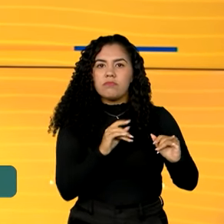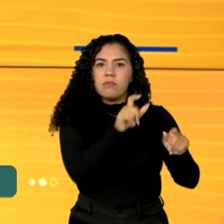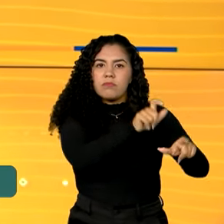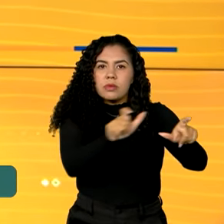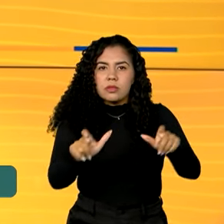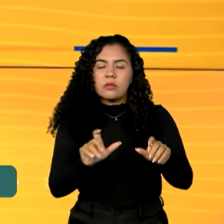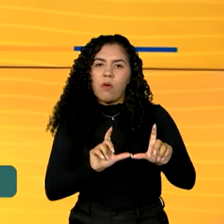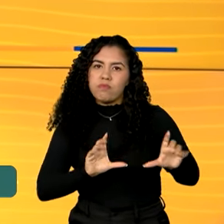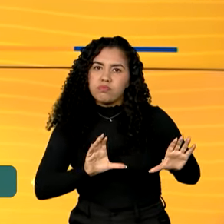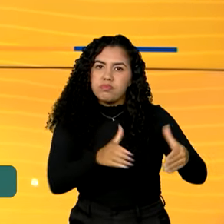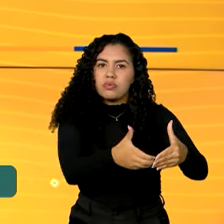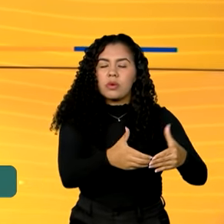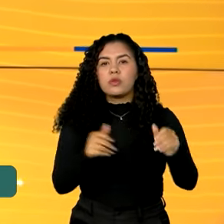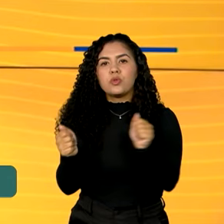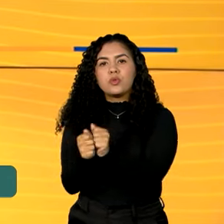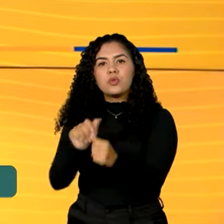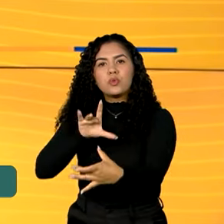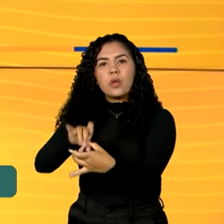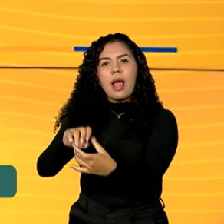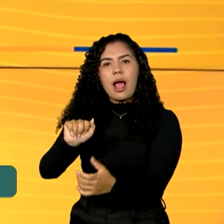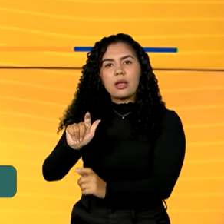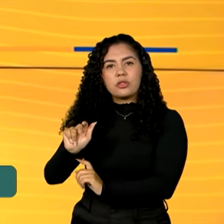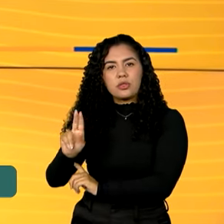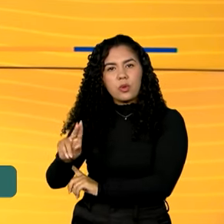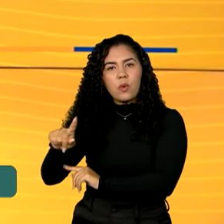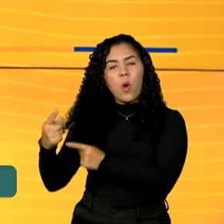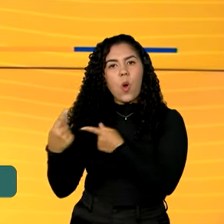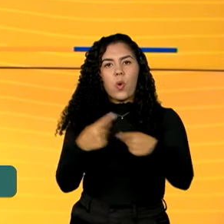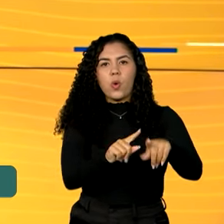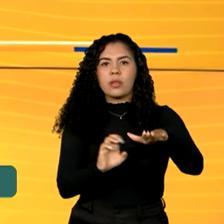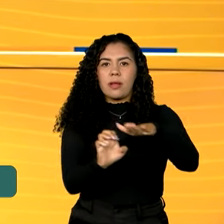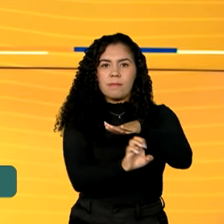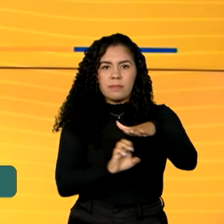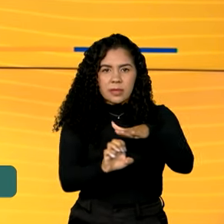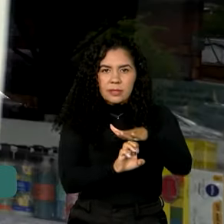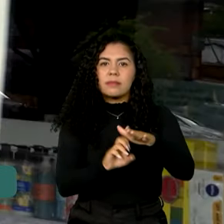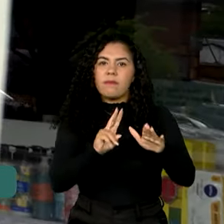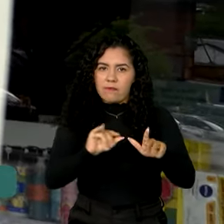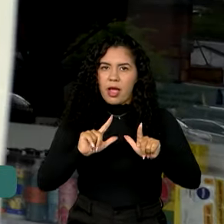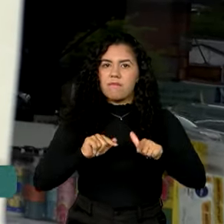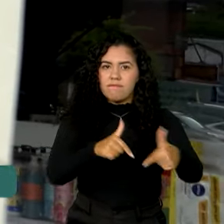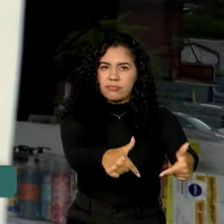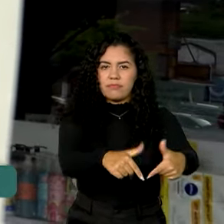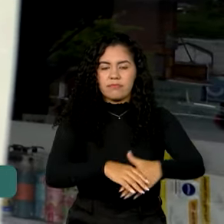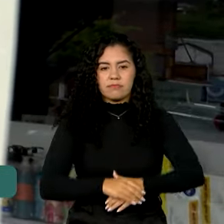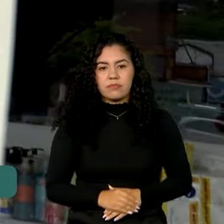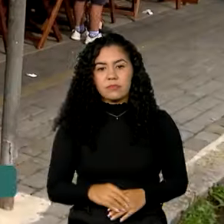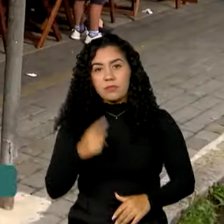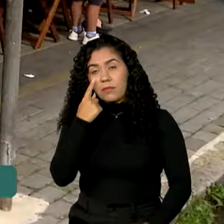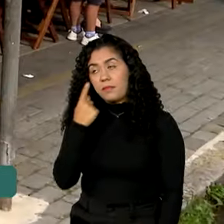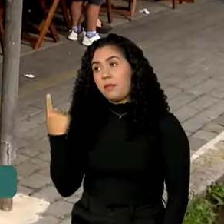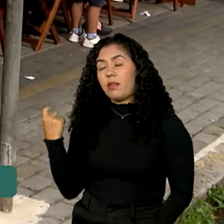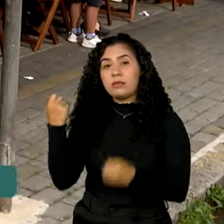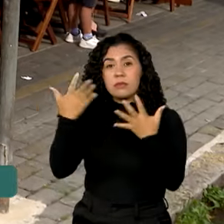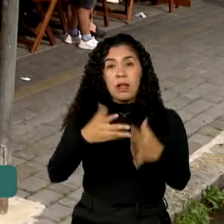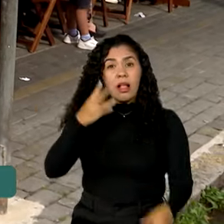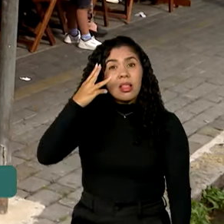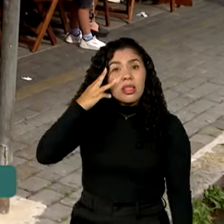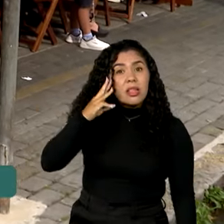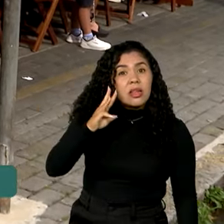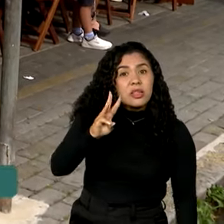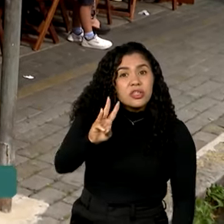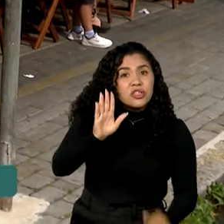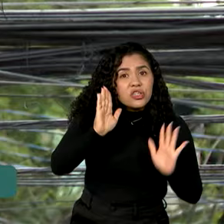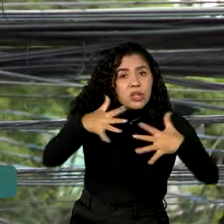AGU, a Advocacia Geral da União, contra a empresa, não está descartada. Três dias seguidos de